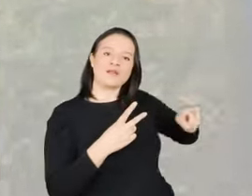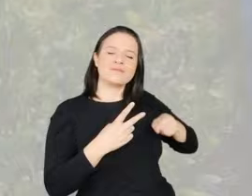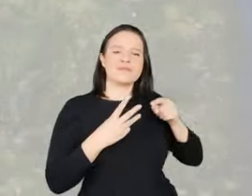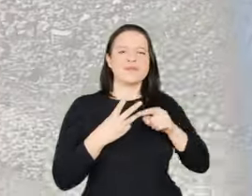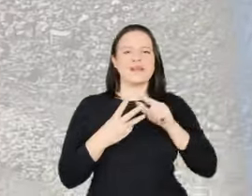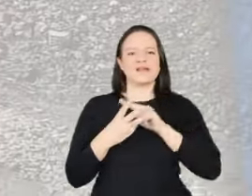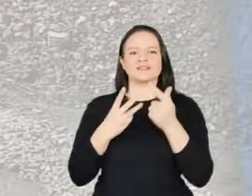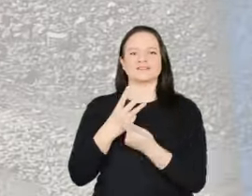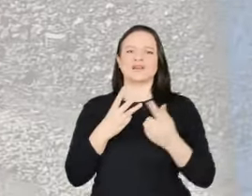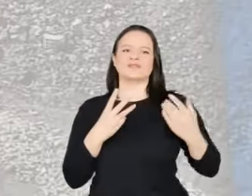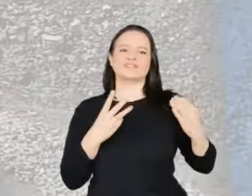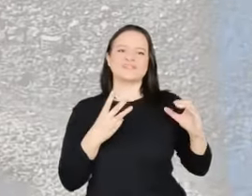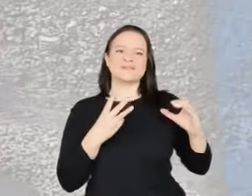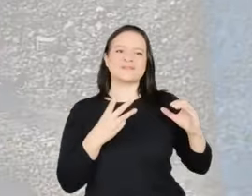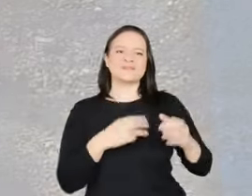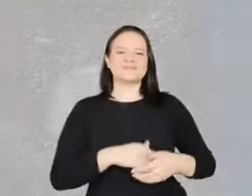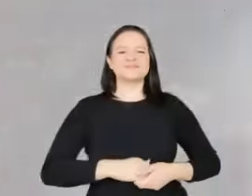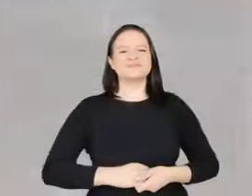geossciências.